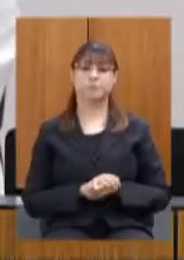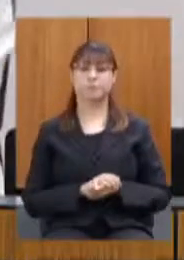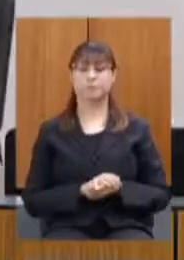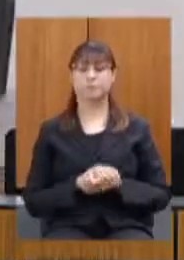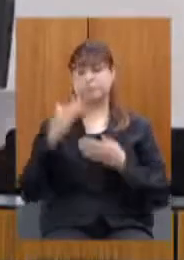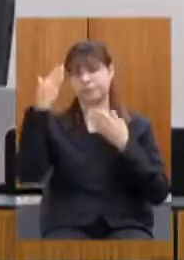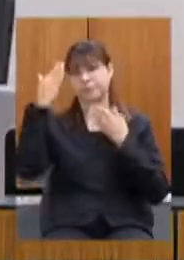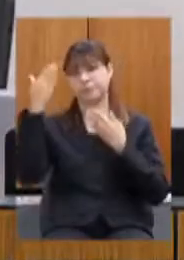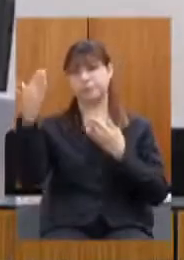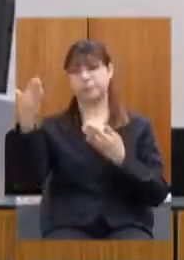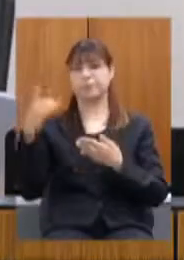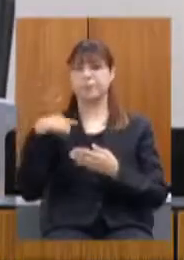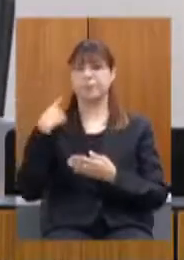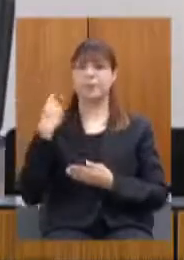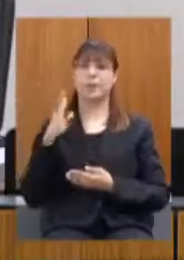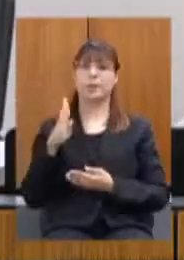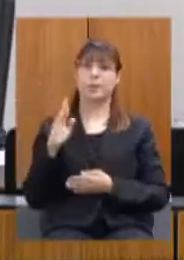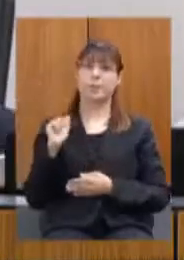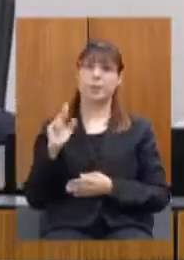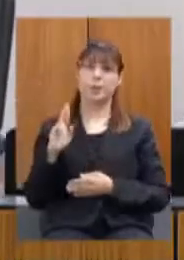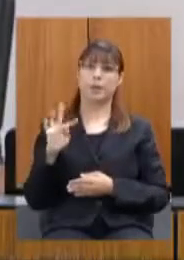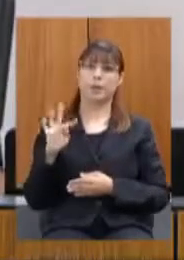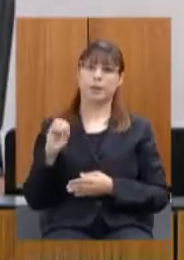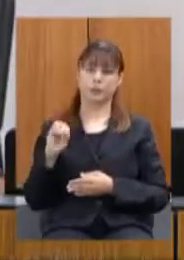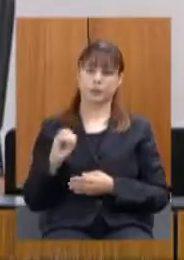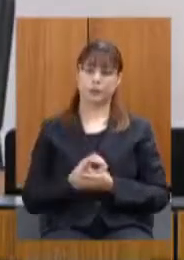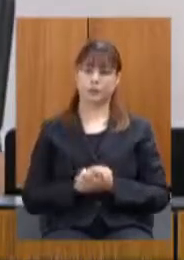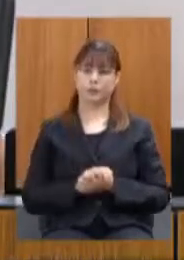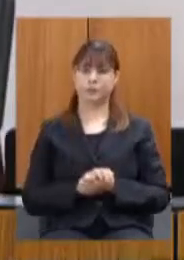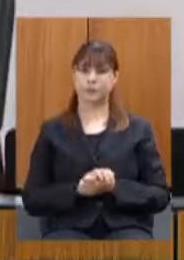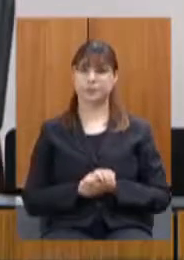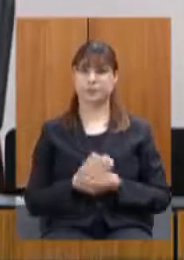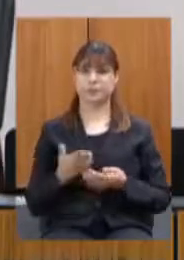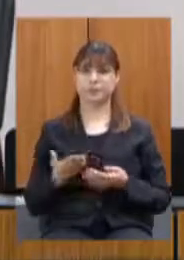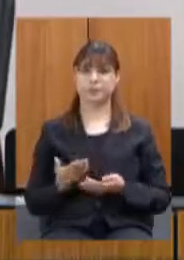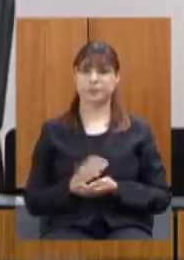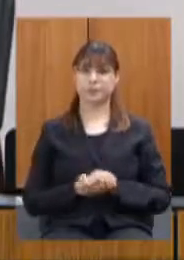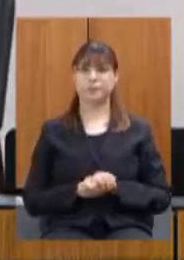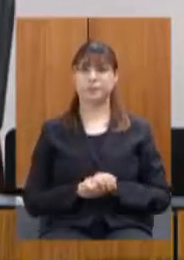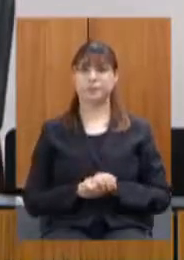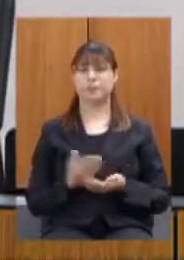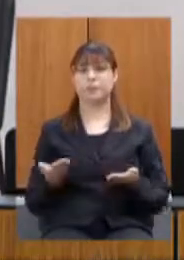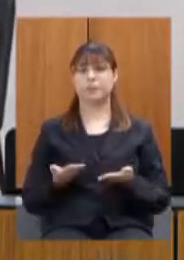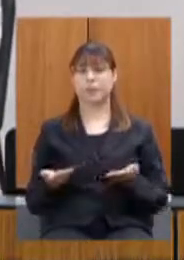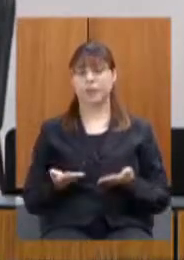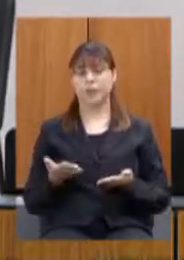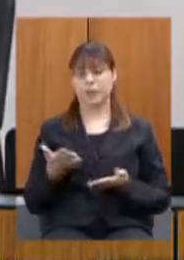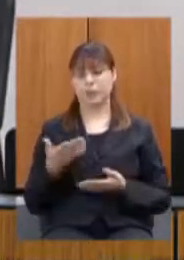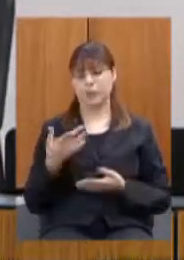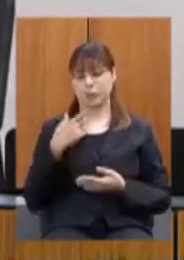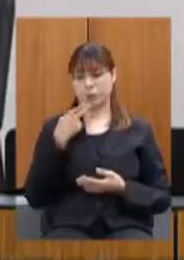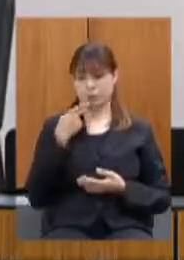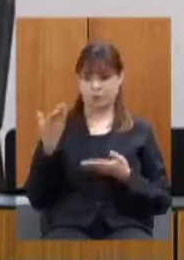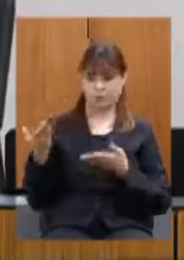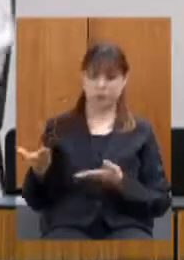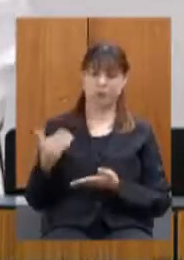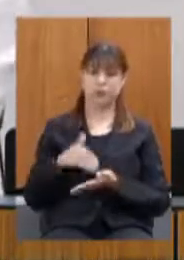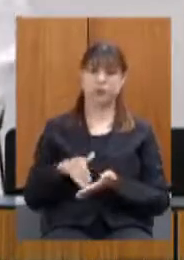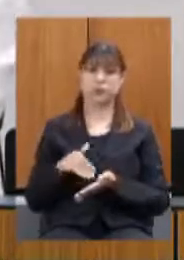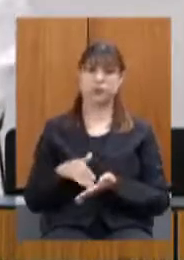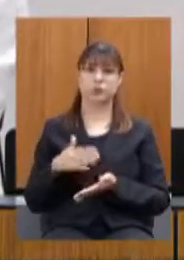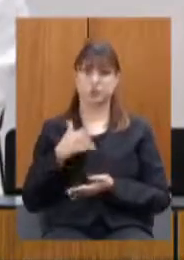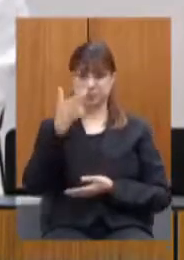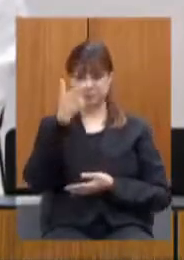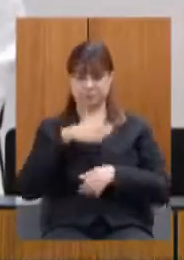Obrigado deputado Bartô Secretário agora eu vou fazer as minhas considerações uma